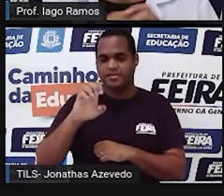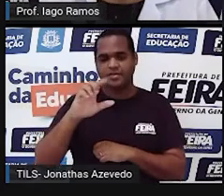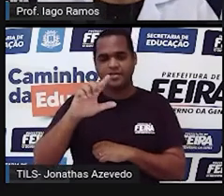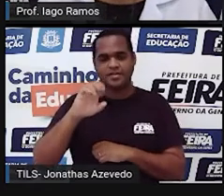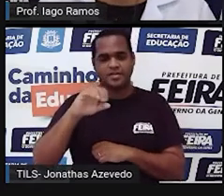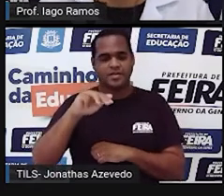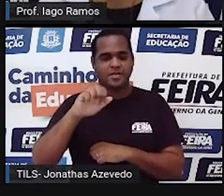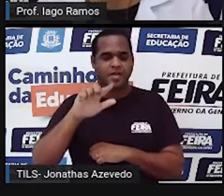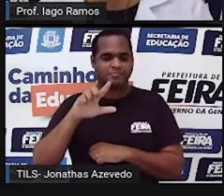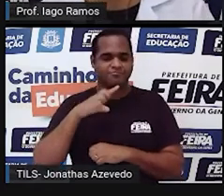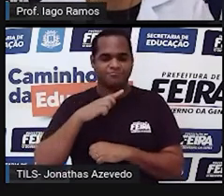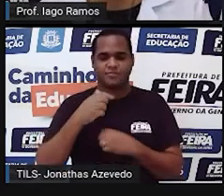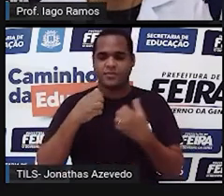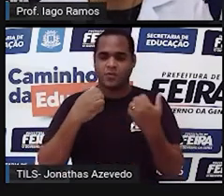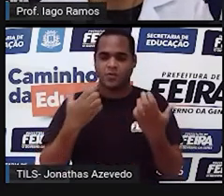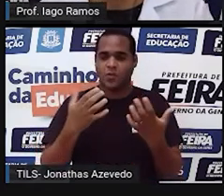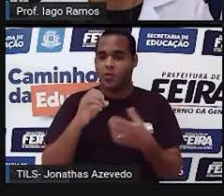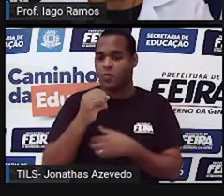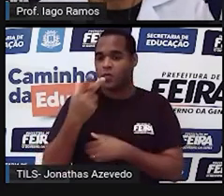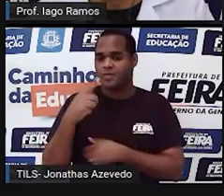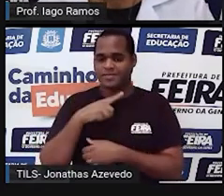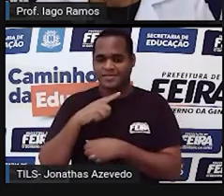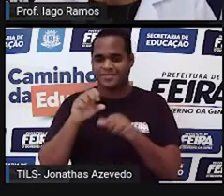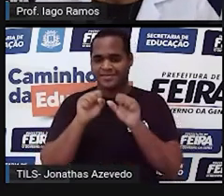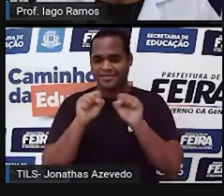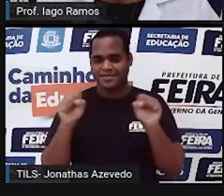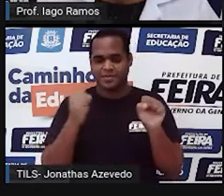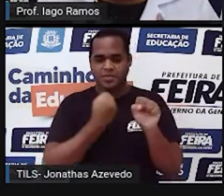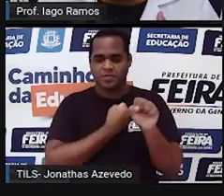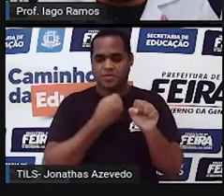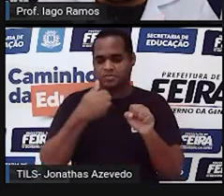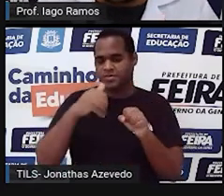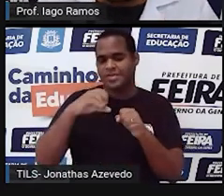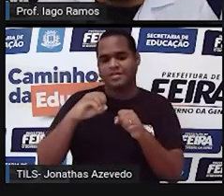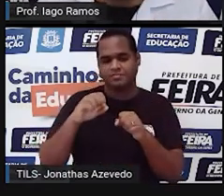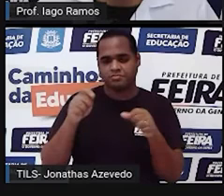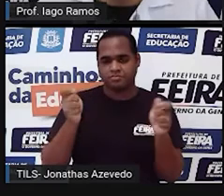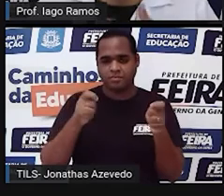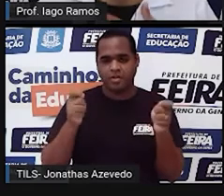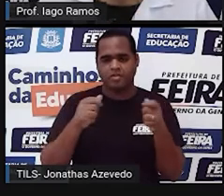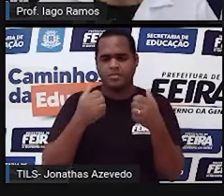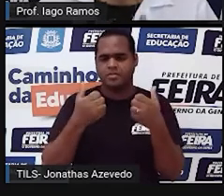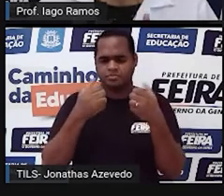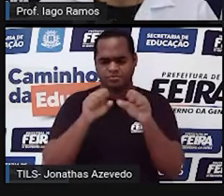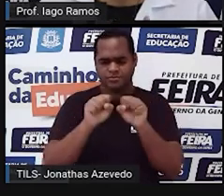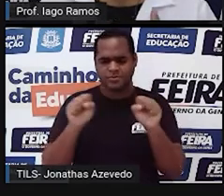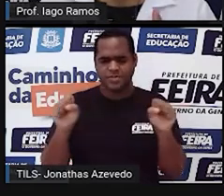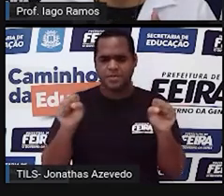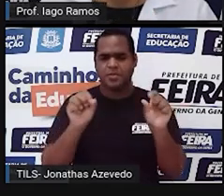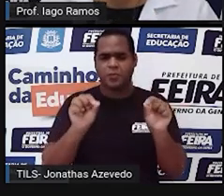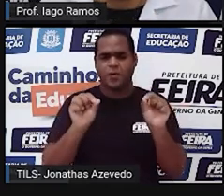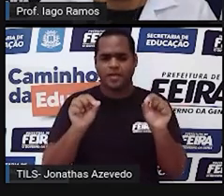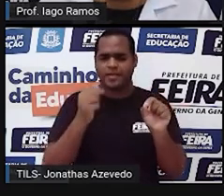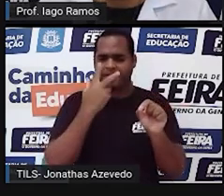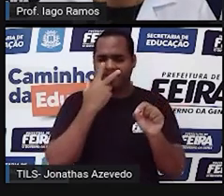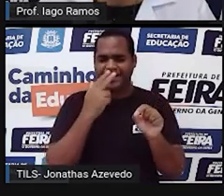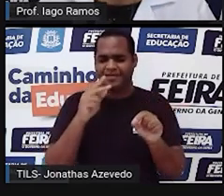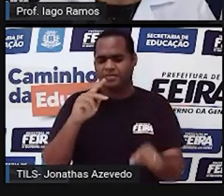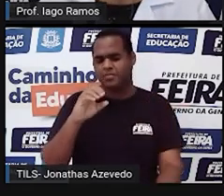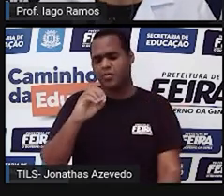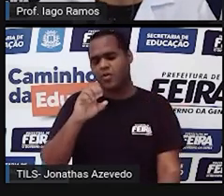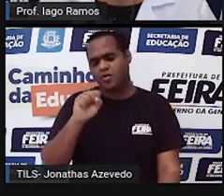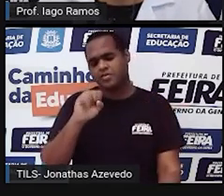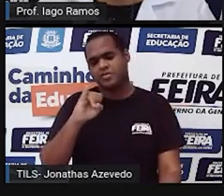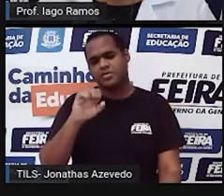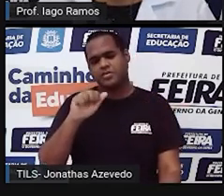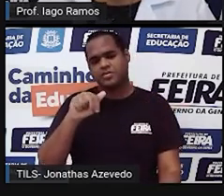ou sistema de numeração de base 10. O nosso sistema de numeração, ele é posicional. O que